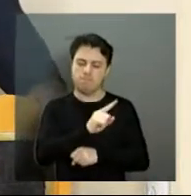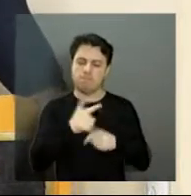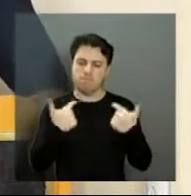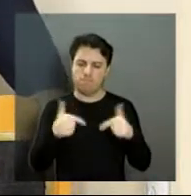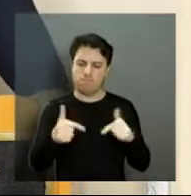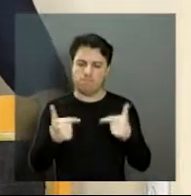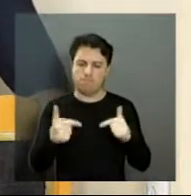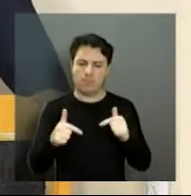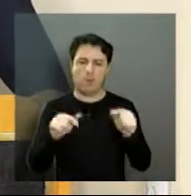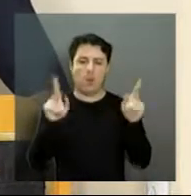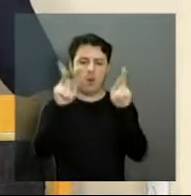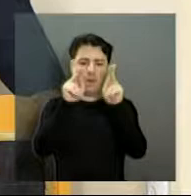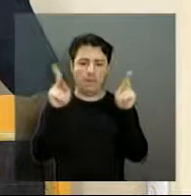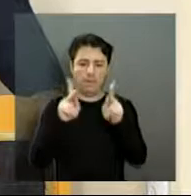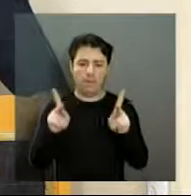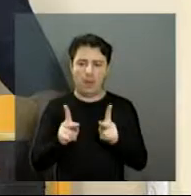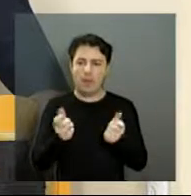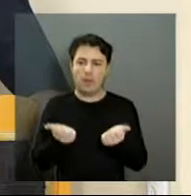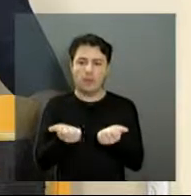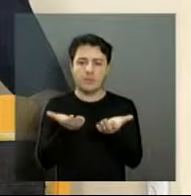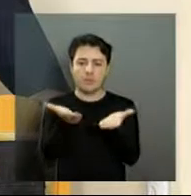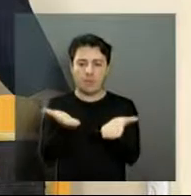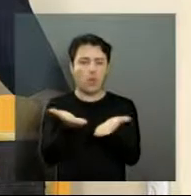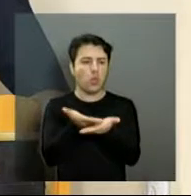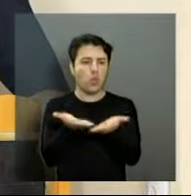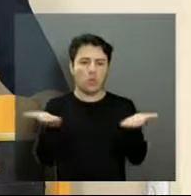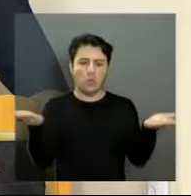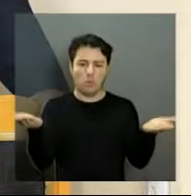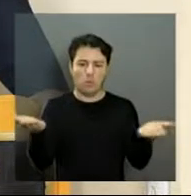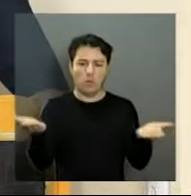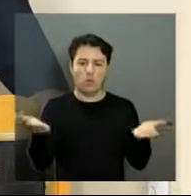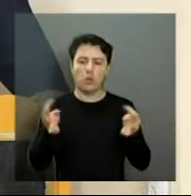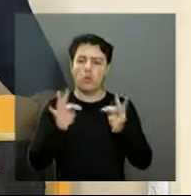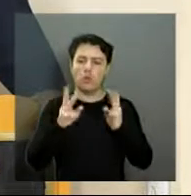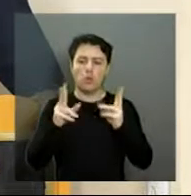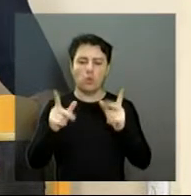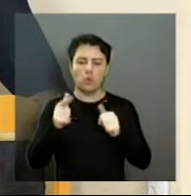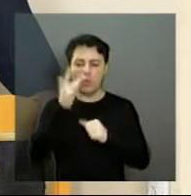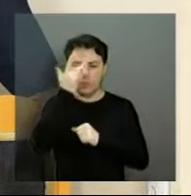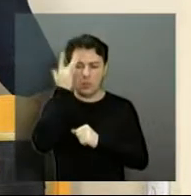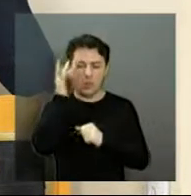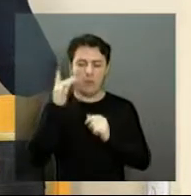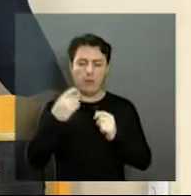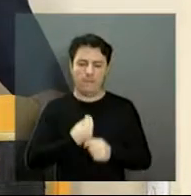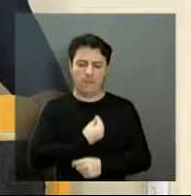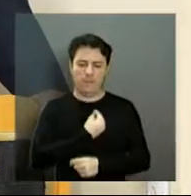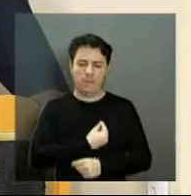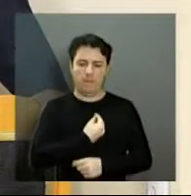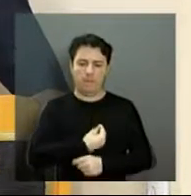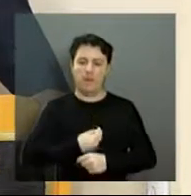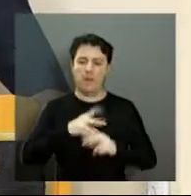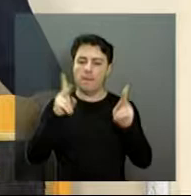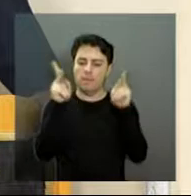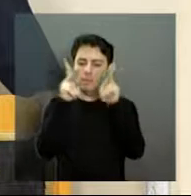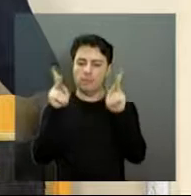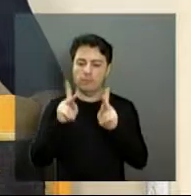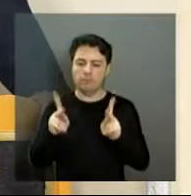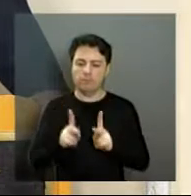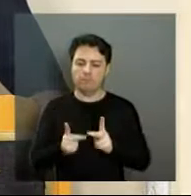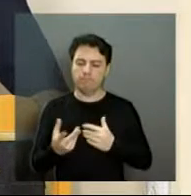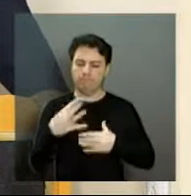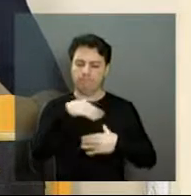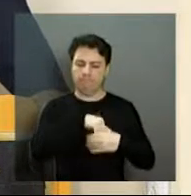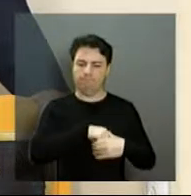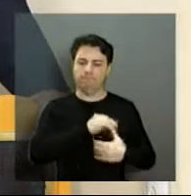de paz, paz, acho que todo mundo precisa de paz, todo mundo precisa de viver com muita paz para que tenha paz no seu